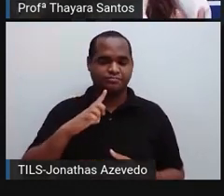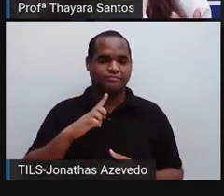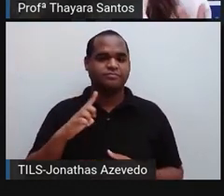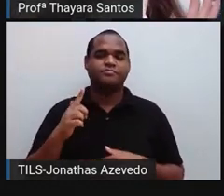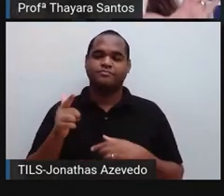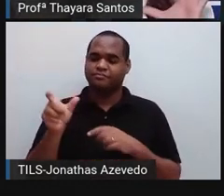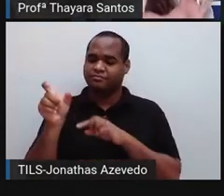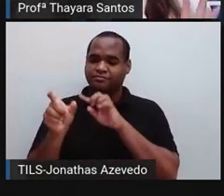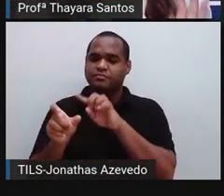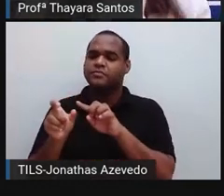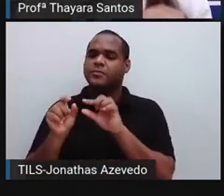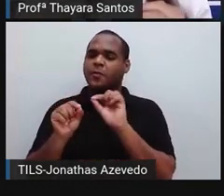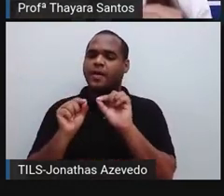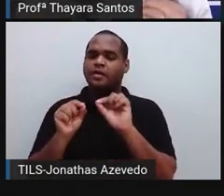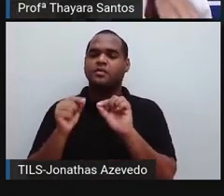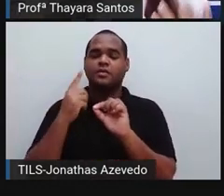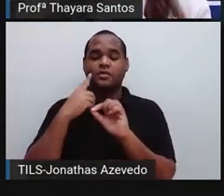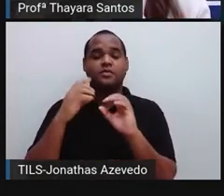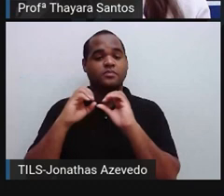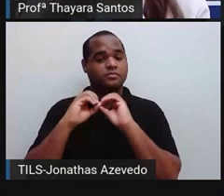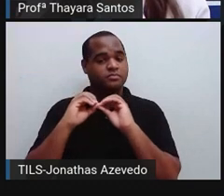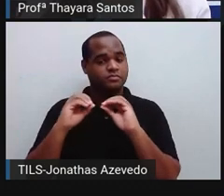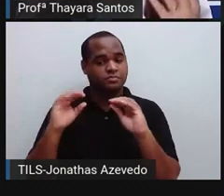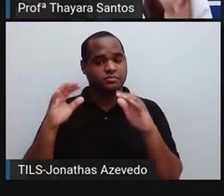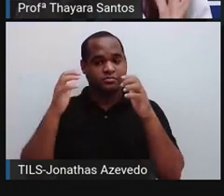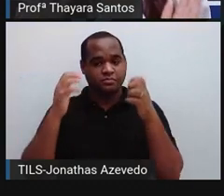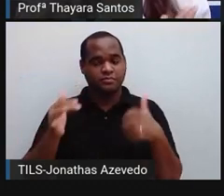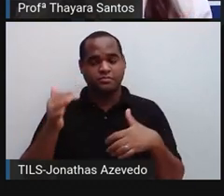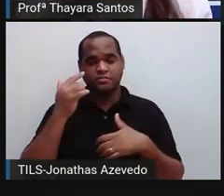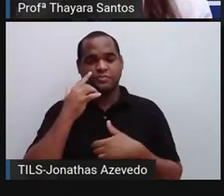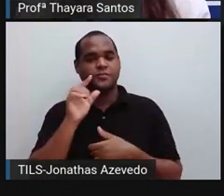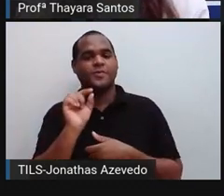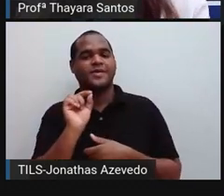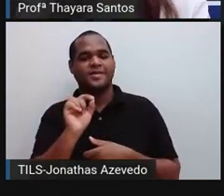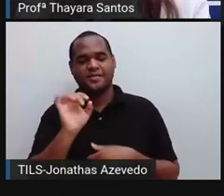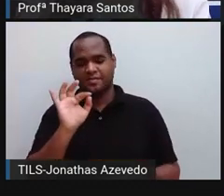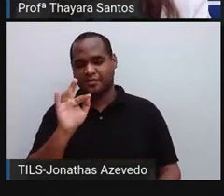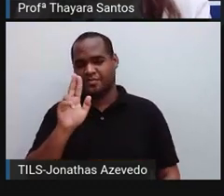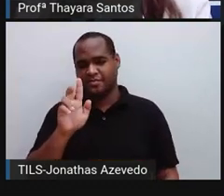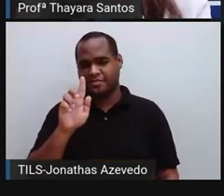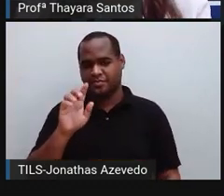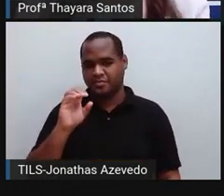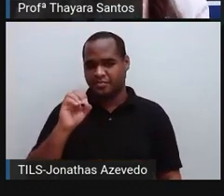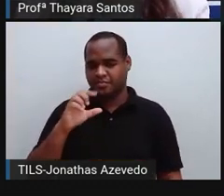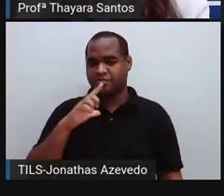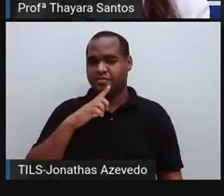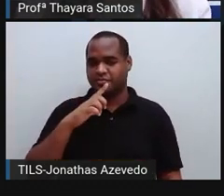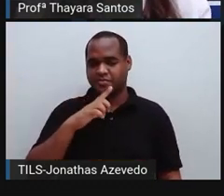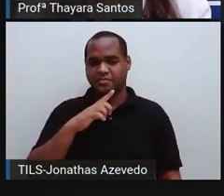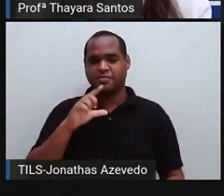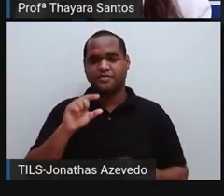que é muito clara, que a gente precisa ter muito clara na nossa mente, é que os fungos, eles gostam de holocaides.